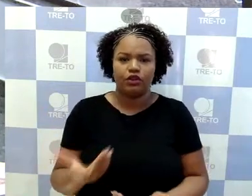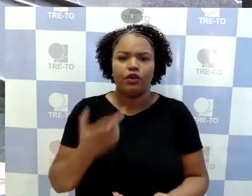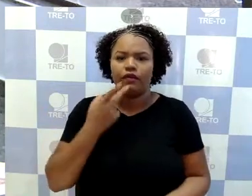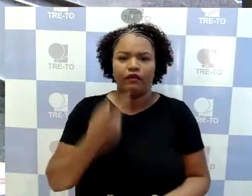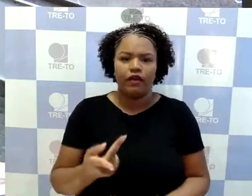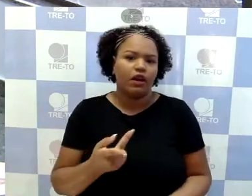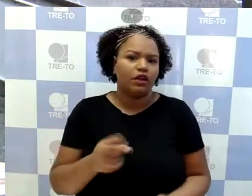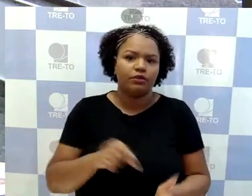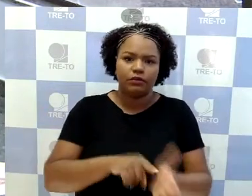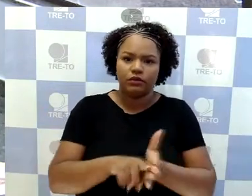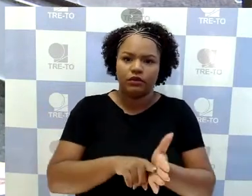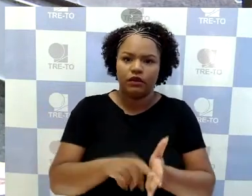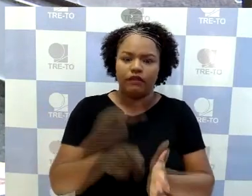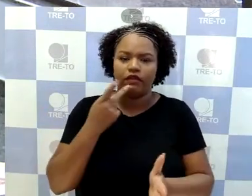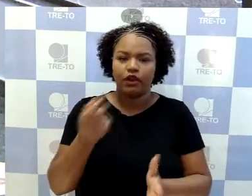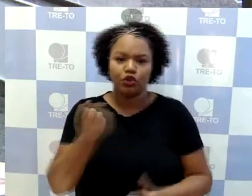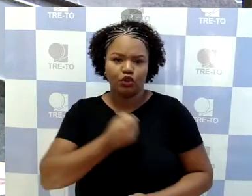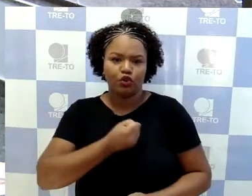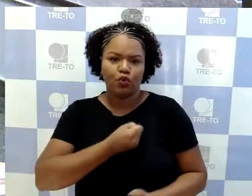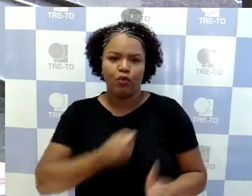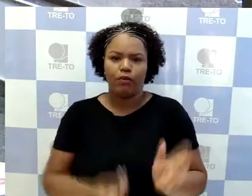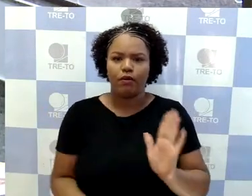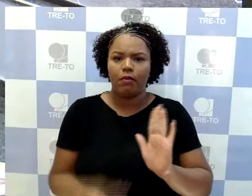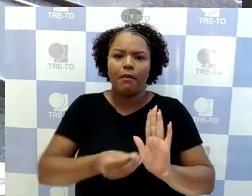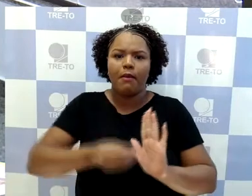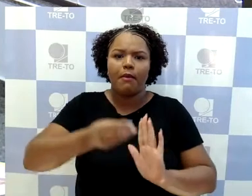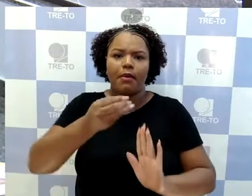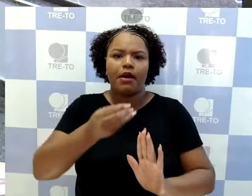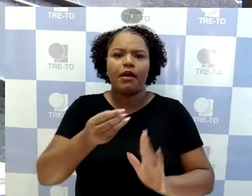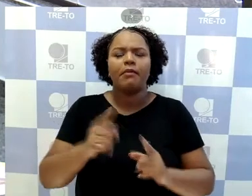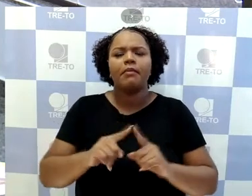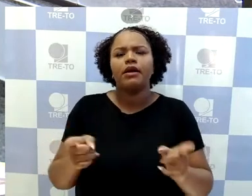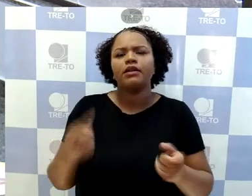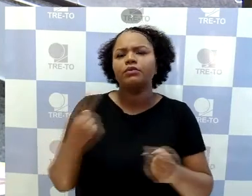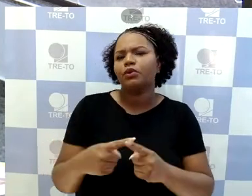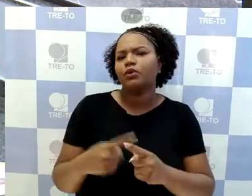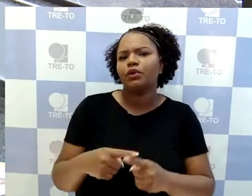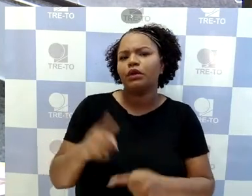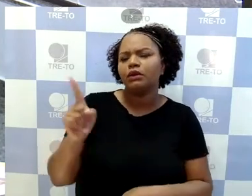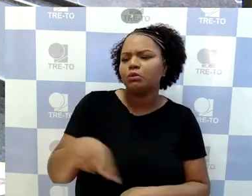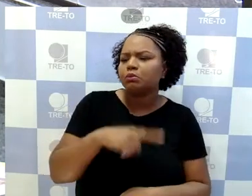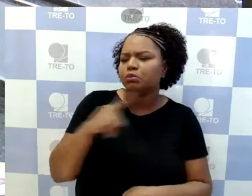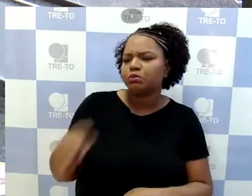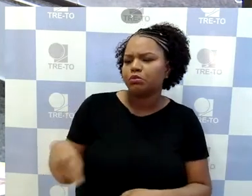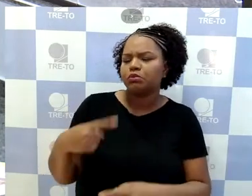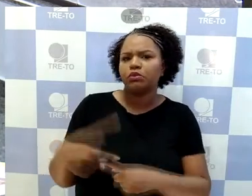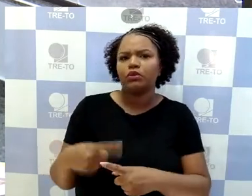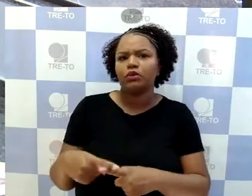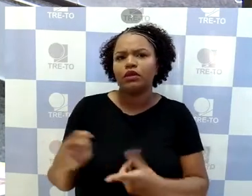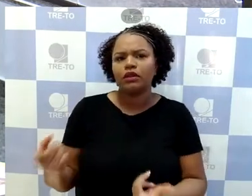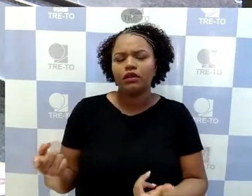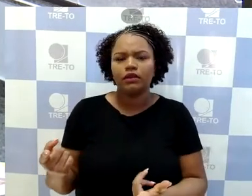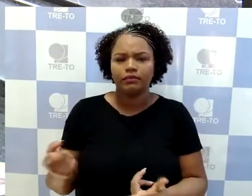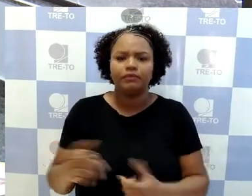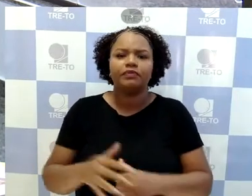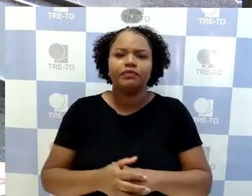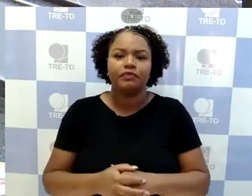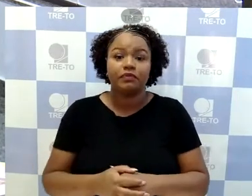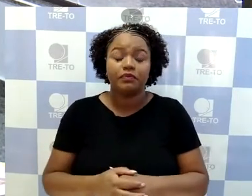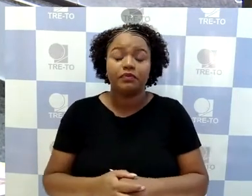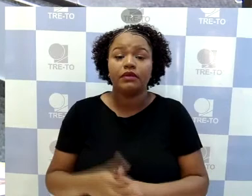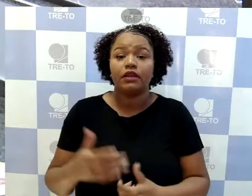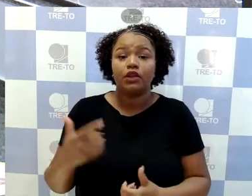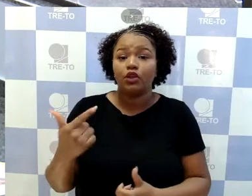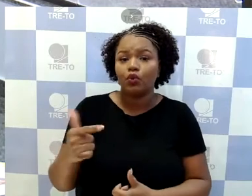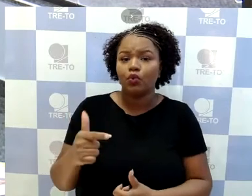representação que disse que era para suspender a veiculação? Economia processual e cooperação. Não havia motivo